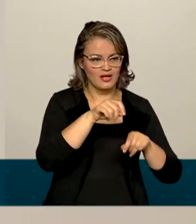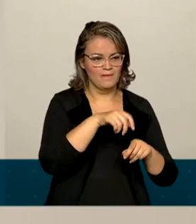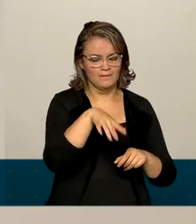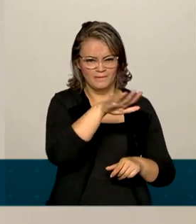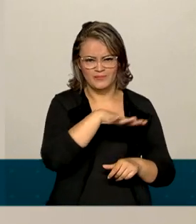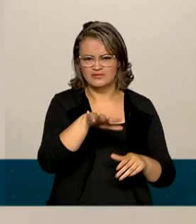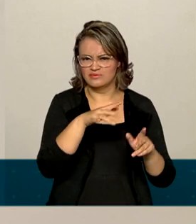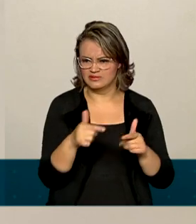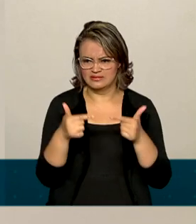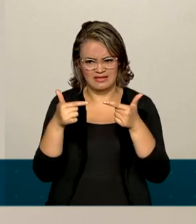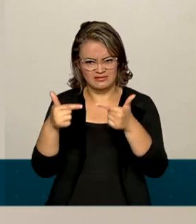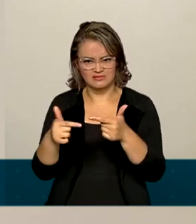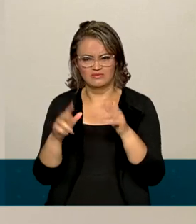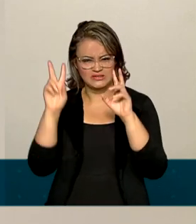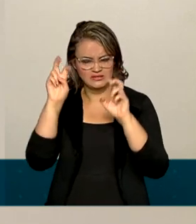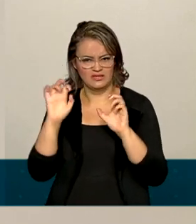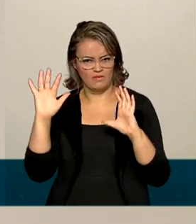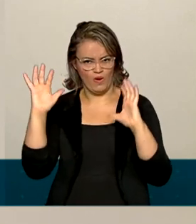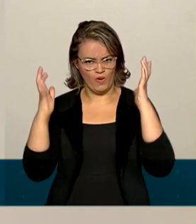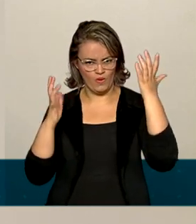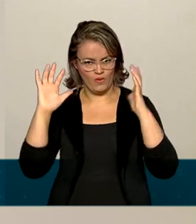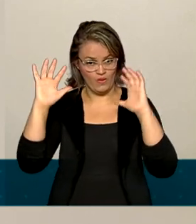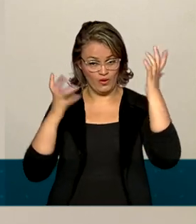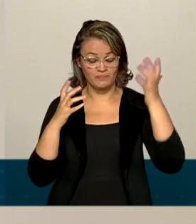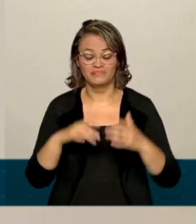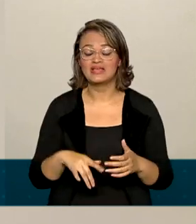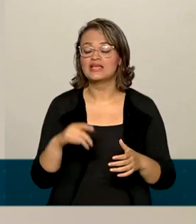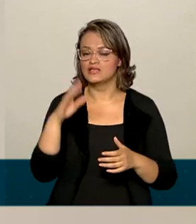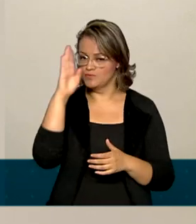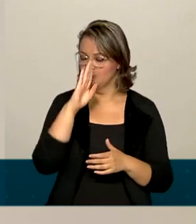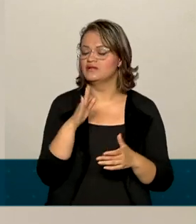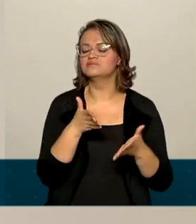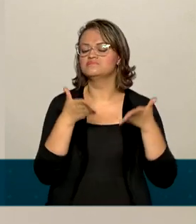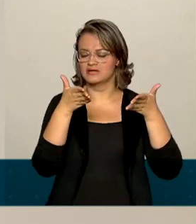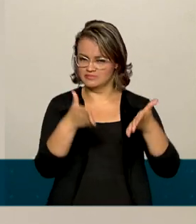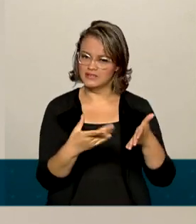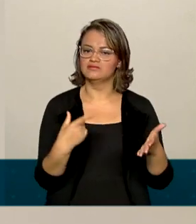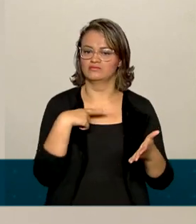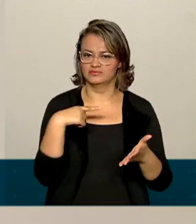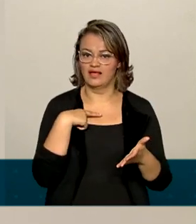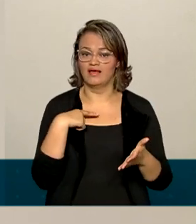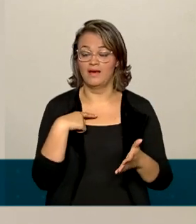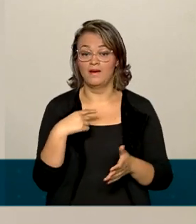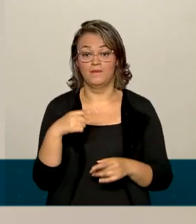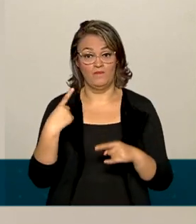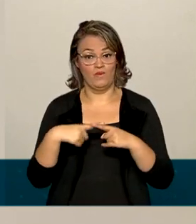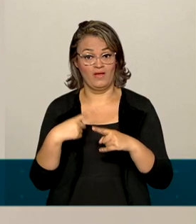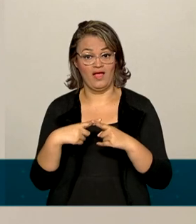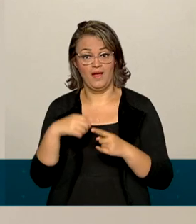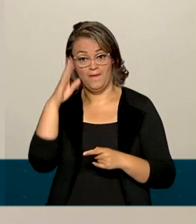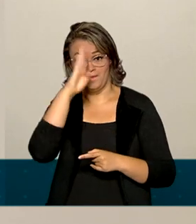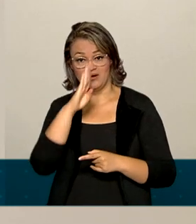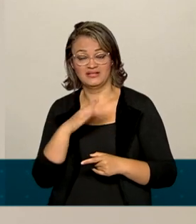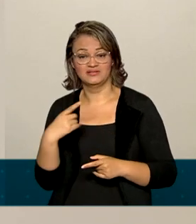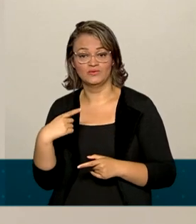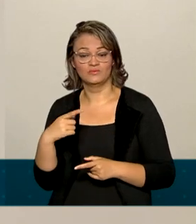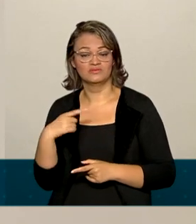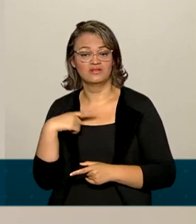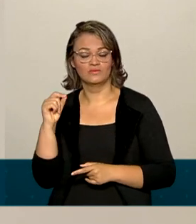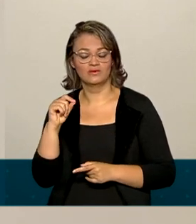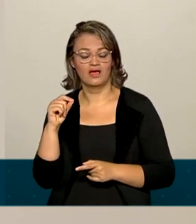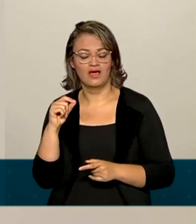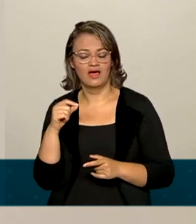proativa nessa questão climática. E o Brasil, claro, não poderia ficar de fora. Lembrando que o Brasil possui justamente um